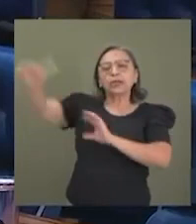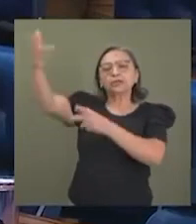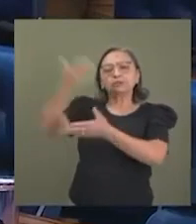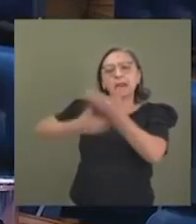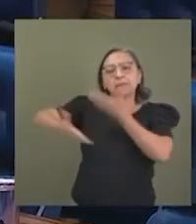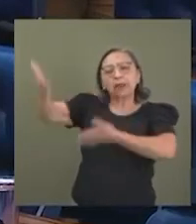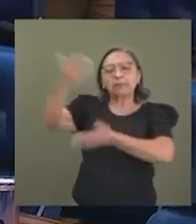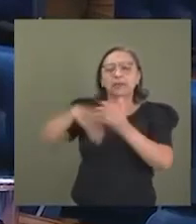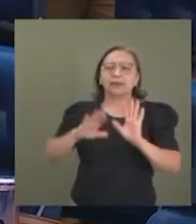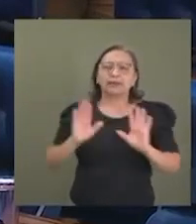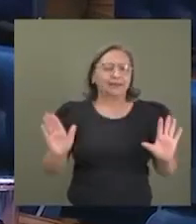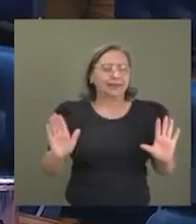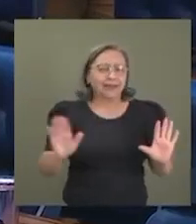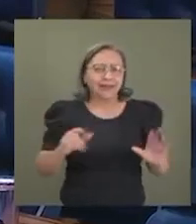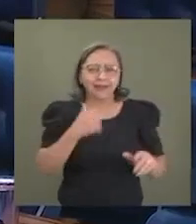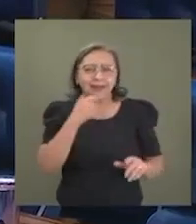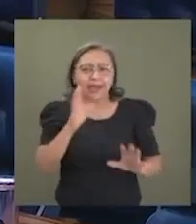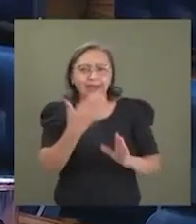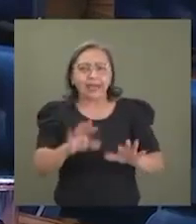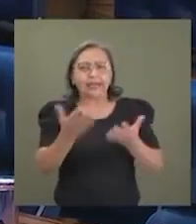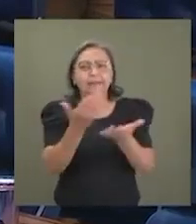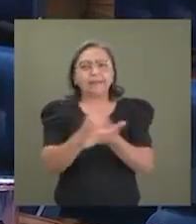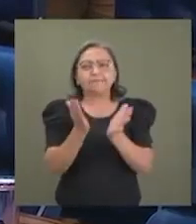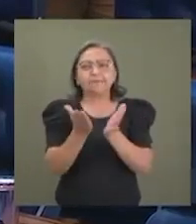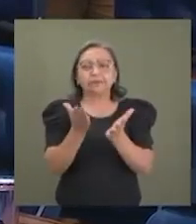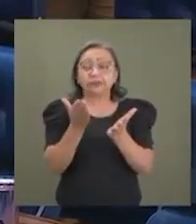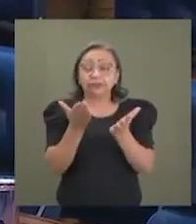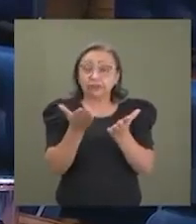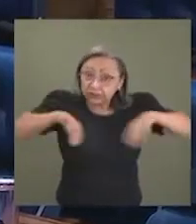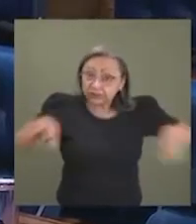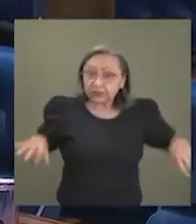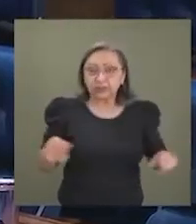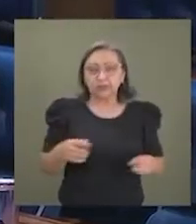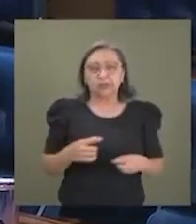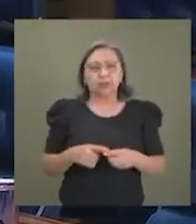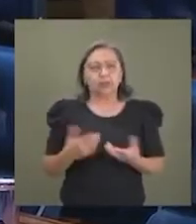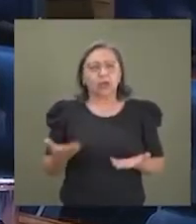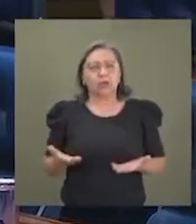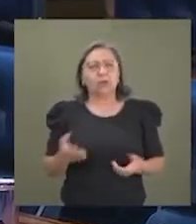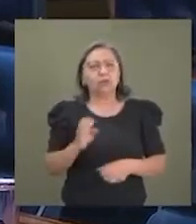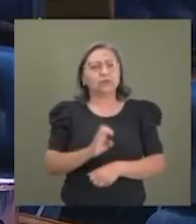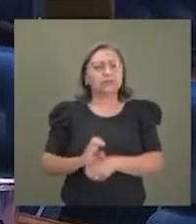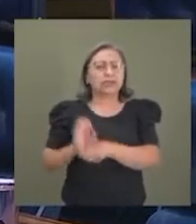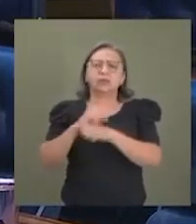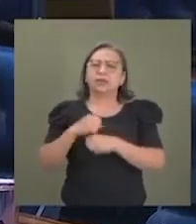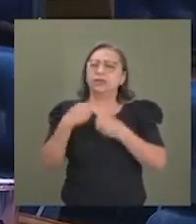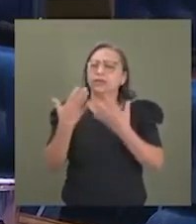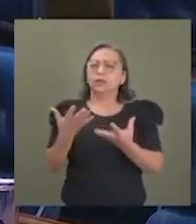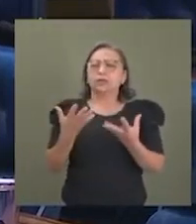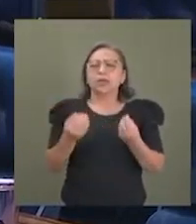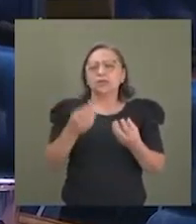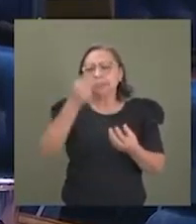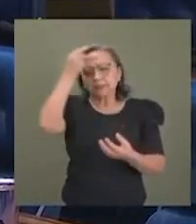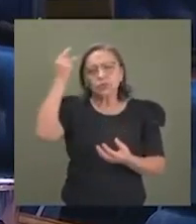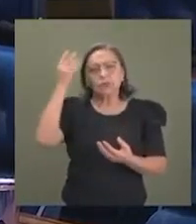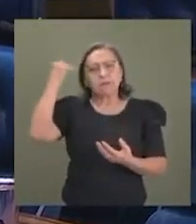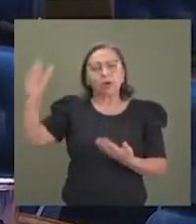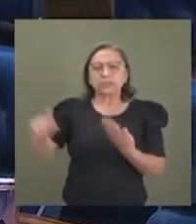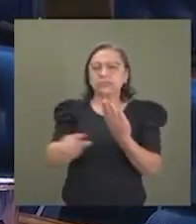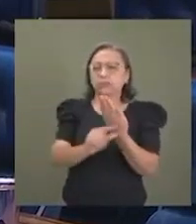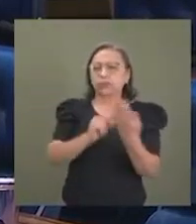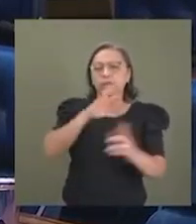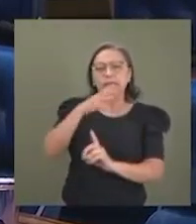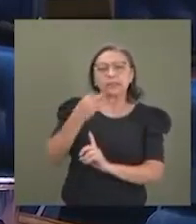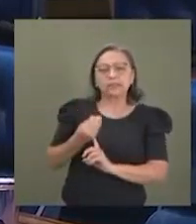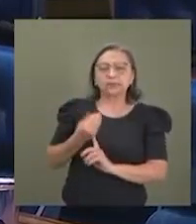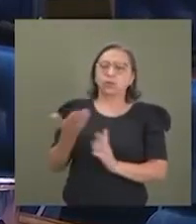o Brasil. Um estado que deu Carlos Dumont de Andrade, tantos escritores, nosso presidente